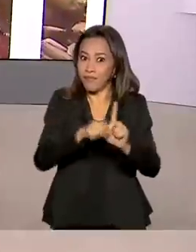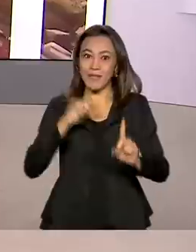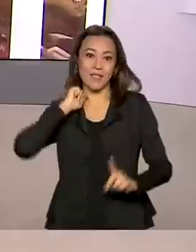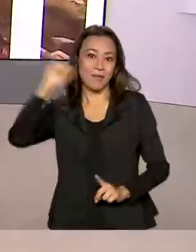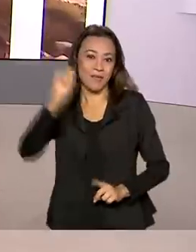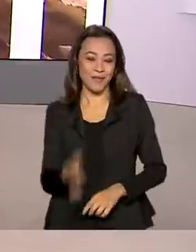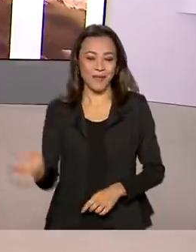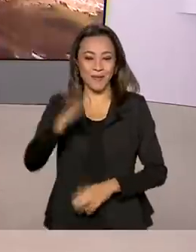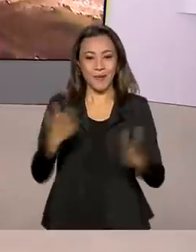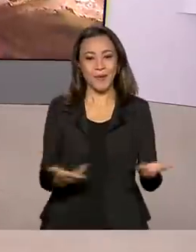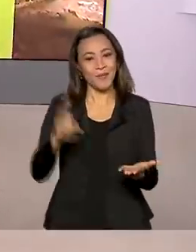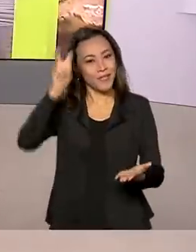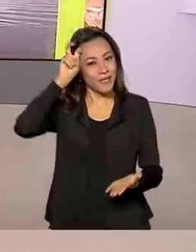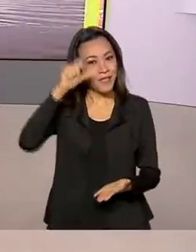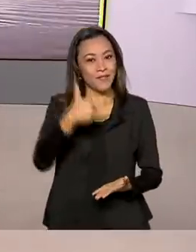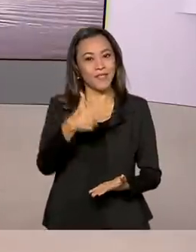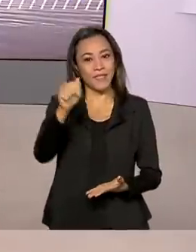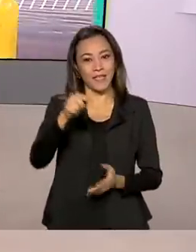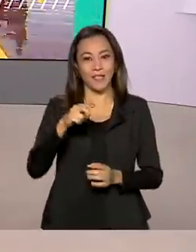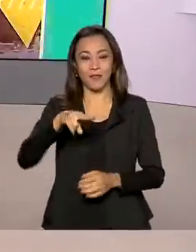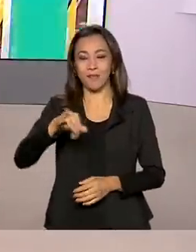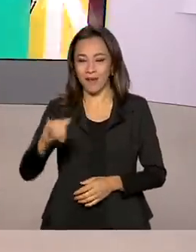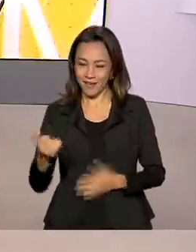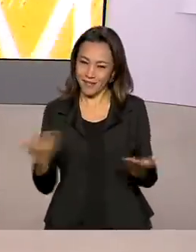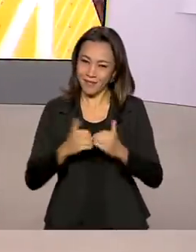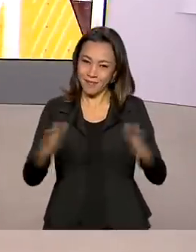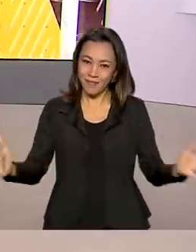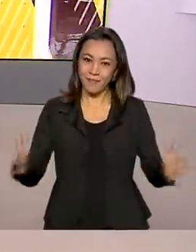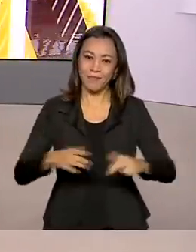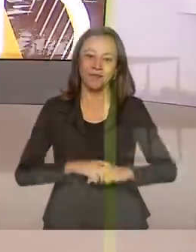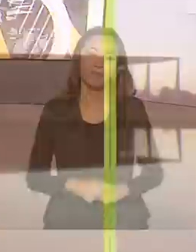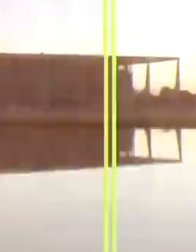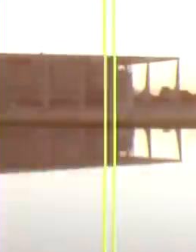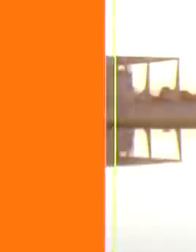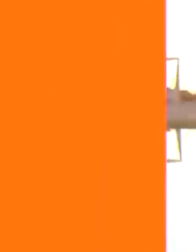Quinta-feira, 27 de maio, o Brasil em Dia está no ar.